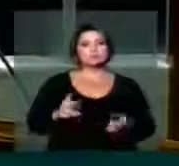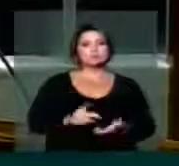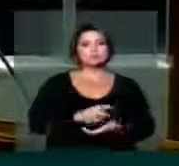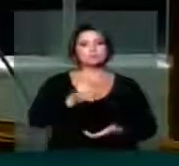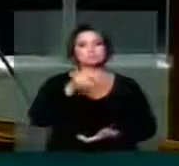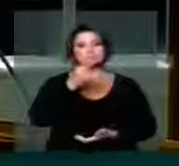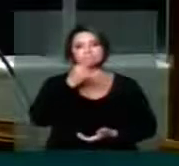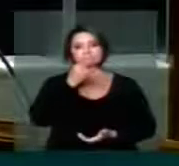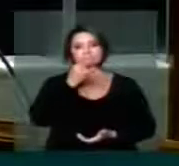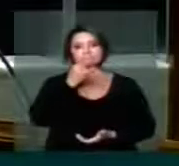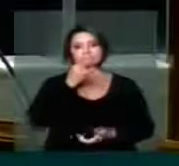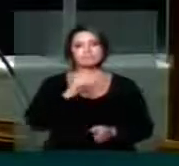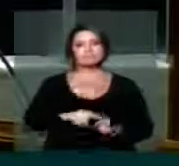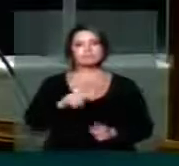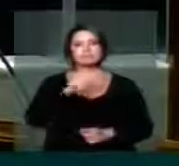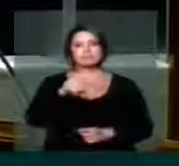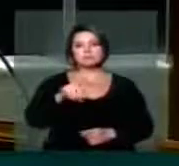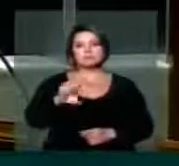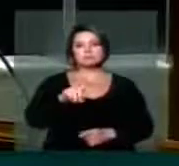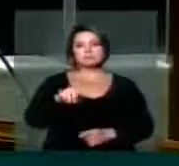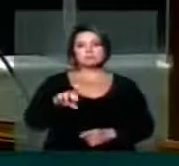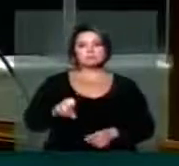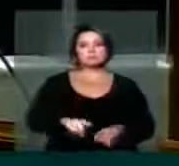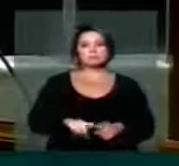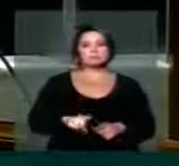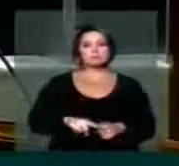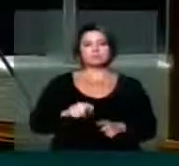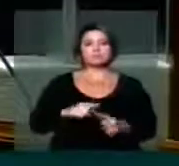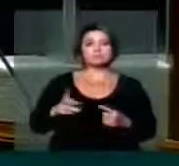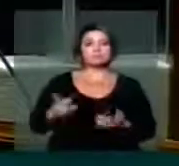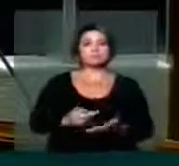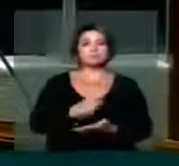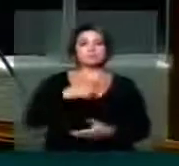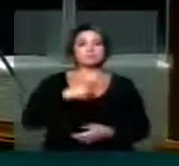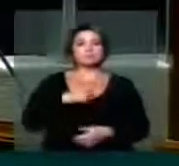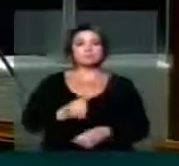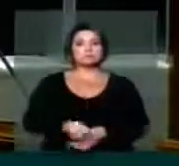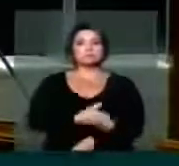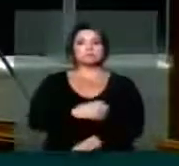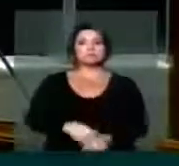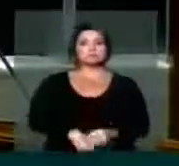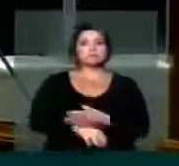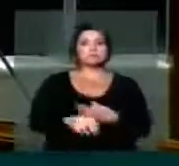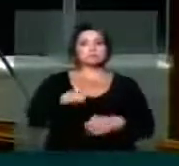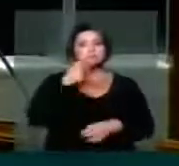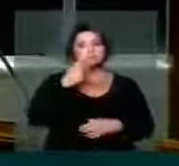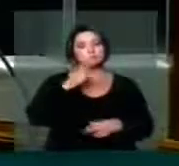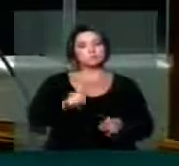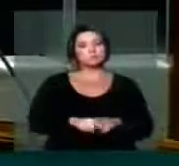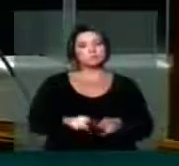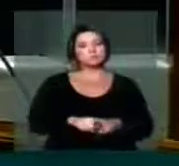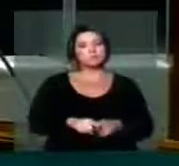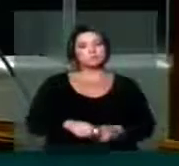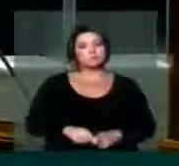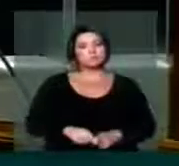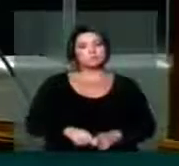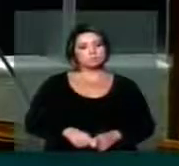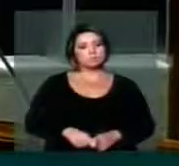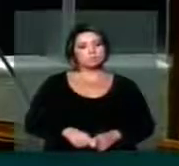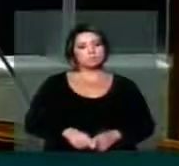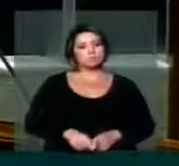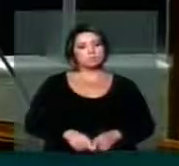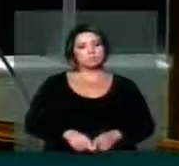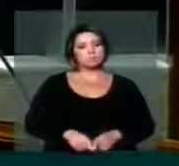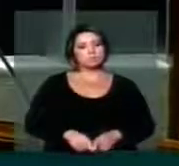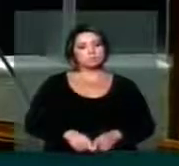lamentar. Zezel que provocou emoção e ele próprio se emocional se despedir aqui quando